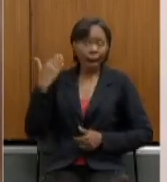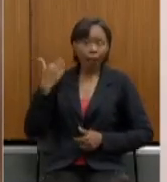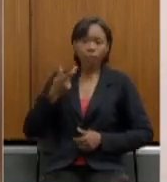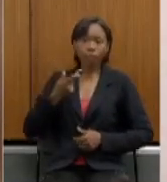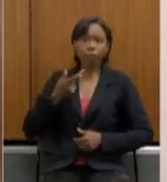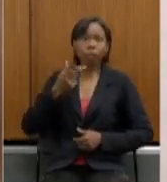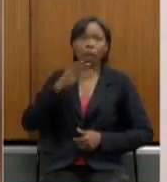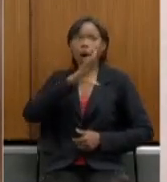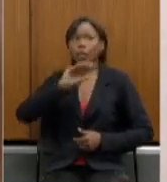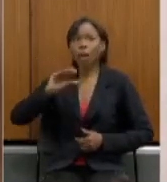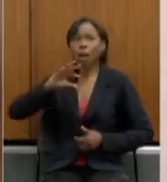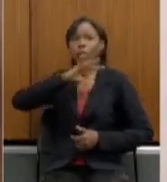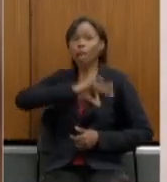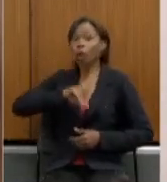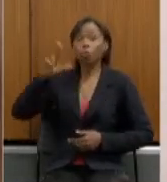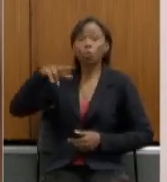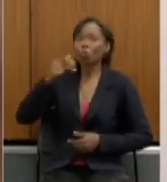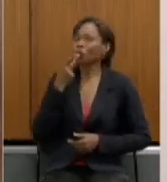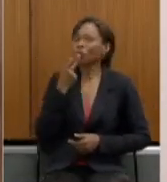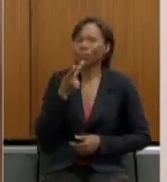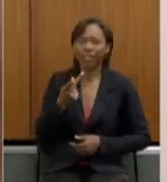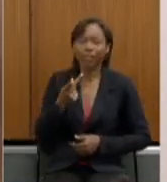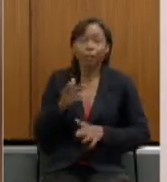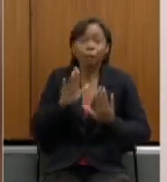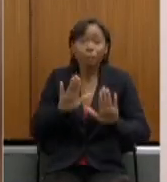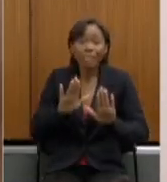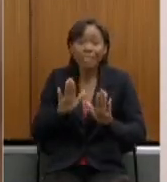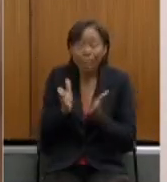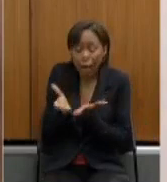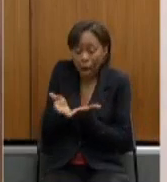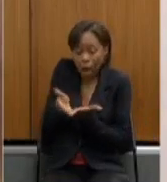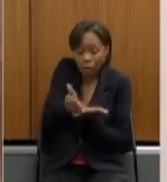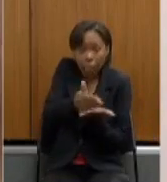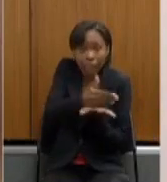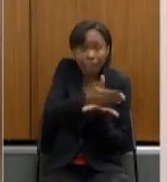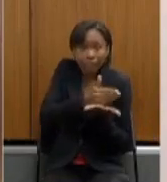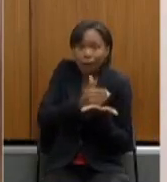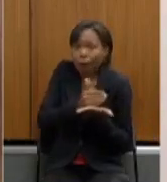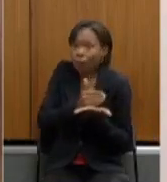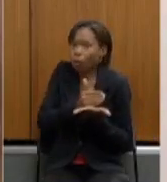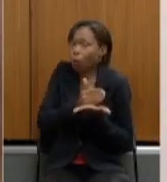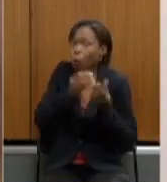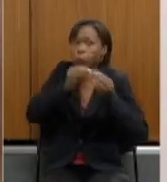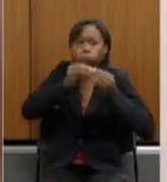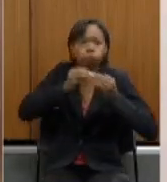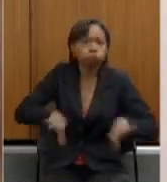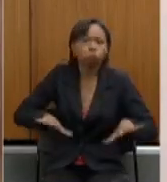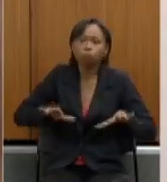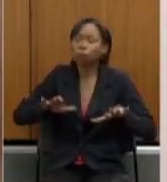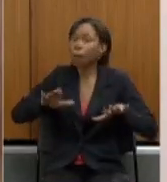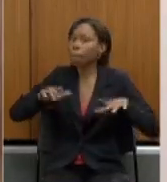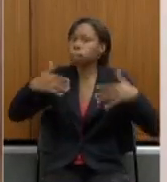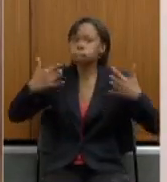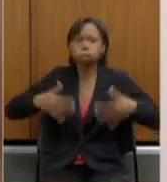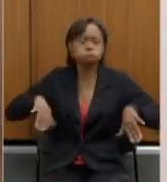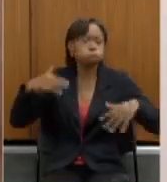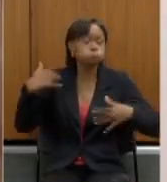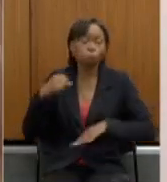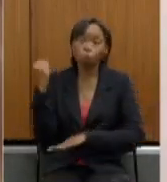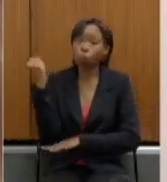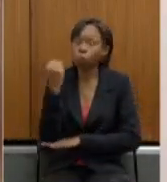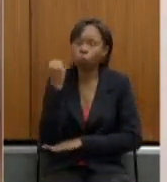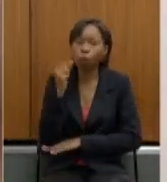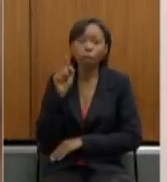a diminuição da arrecadação é brutal isso vai aprofundar o déficit da previdência ele começa a falar